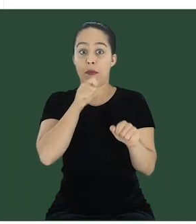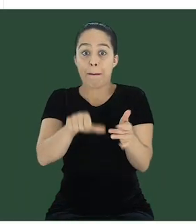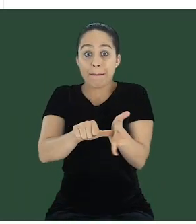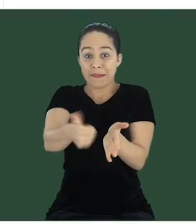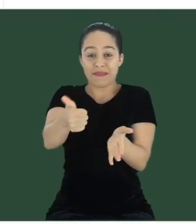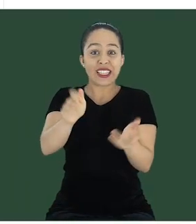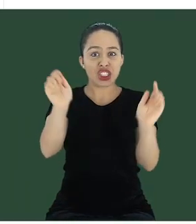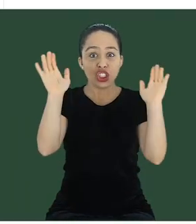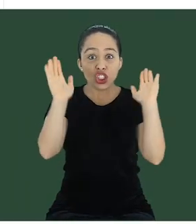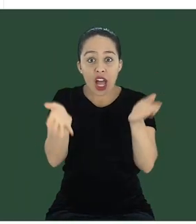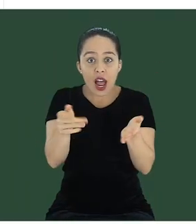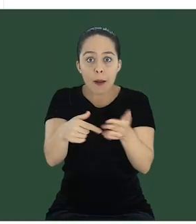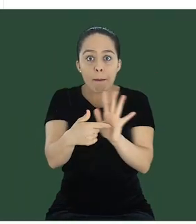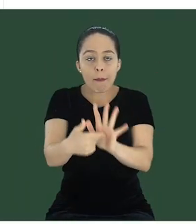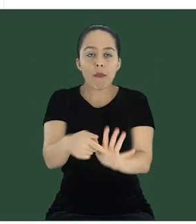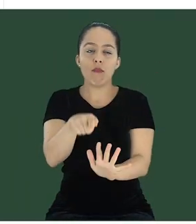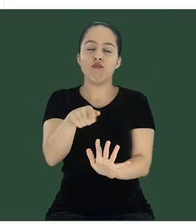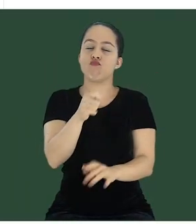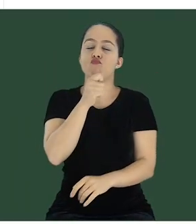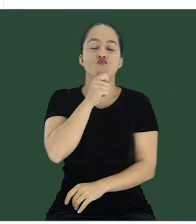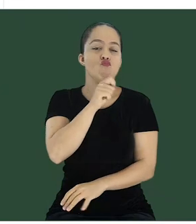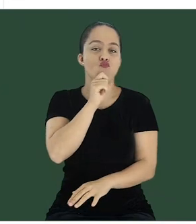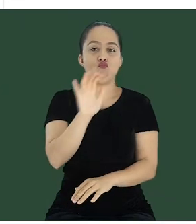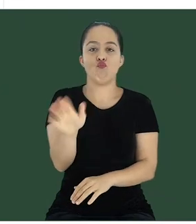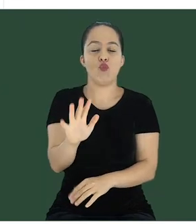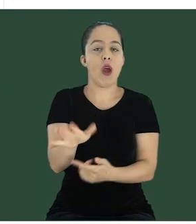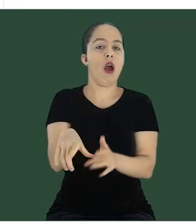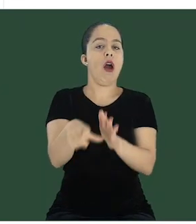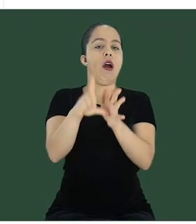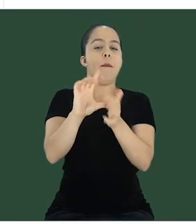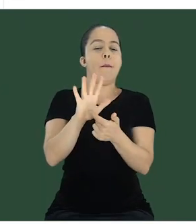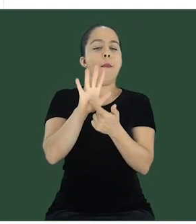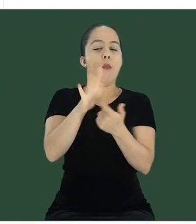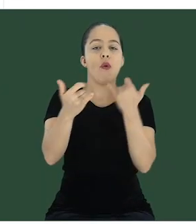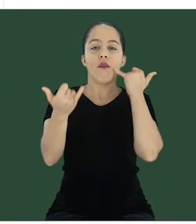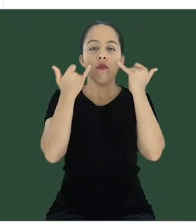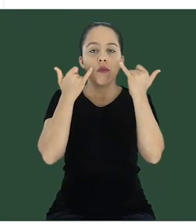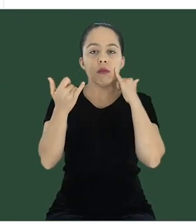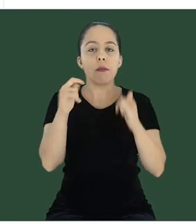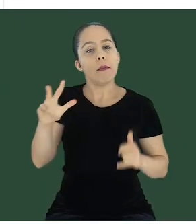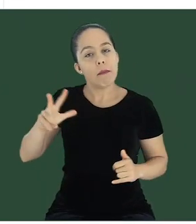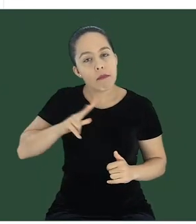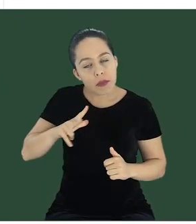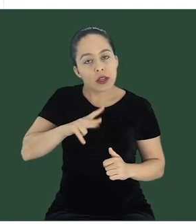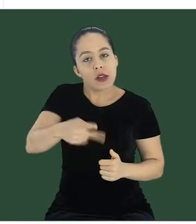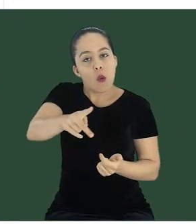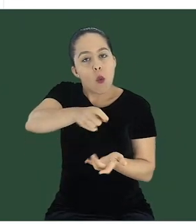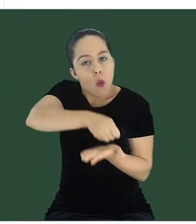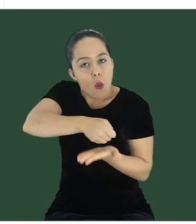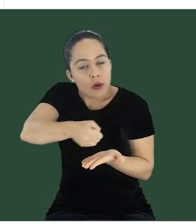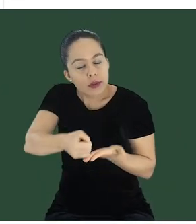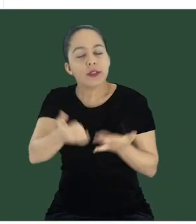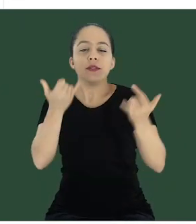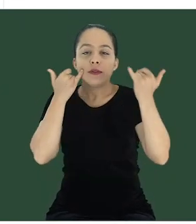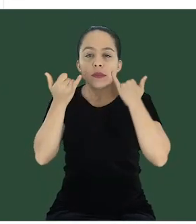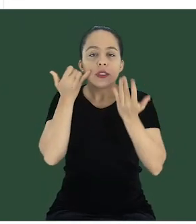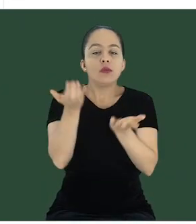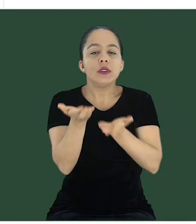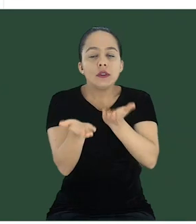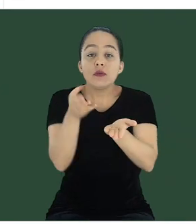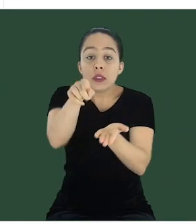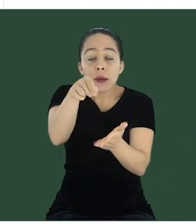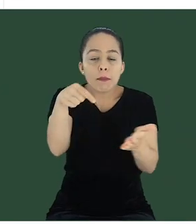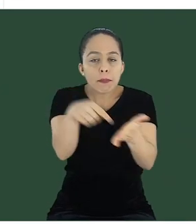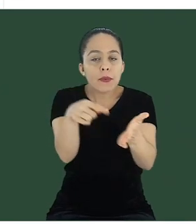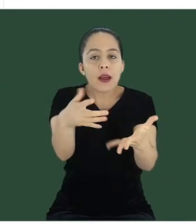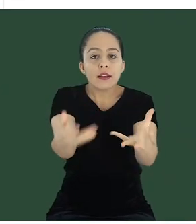Ele não vai abrir essa página aqui inicialmente, ele vai aparecer uma página com as informações de privacidade e contrato,